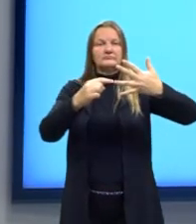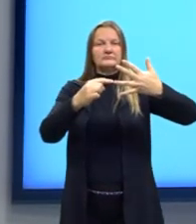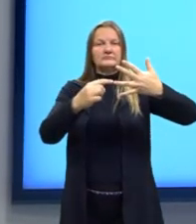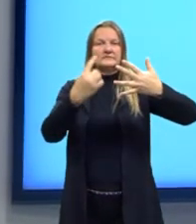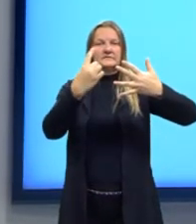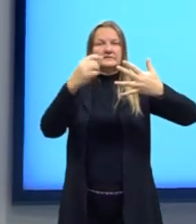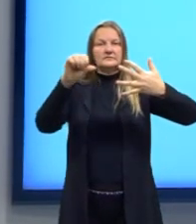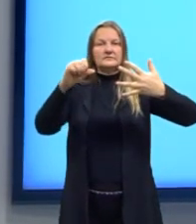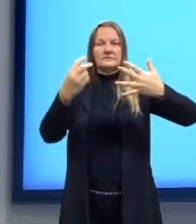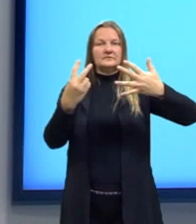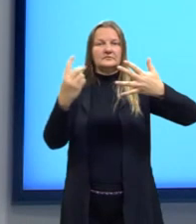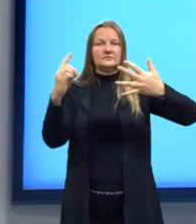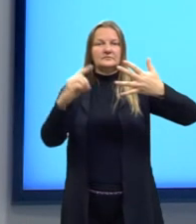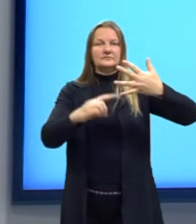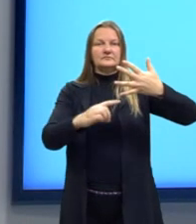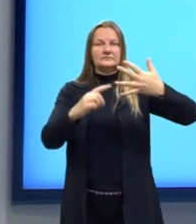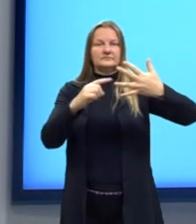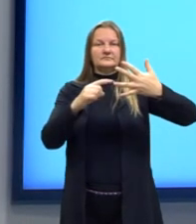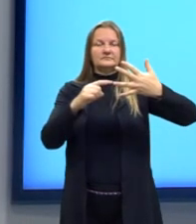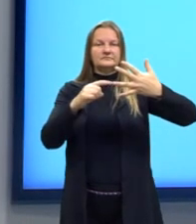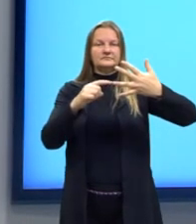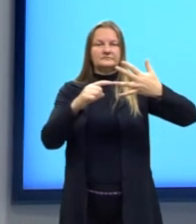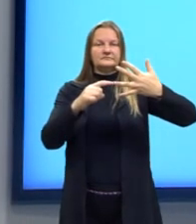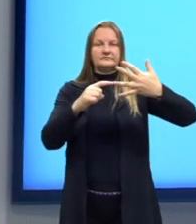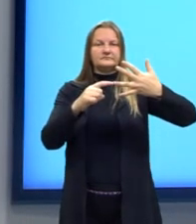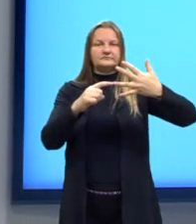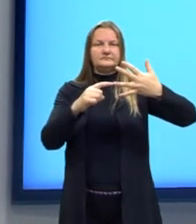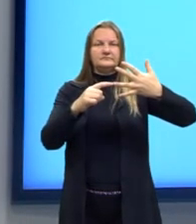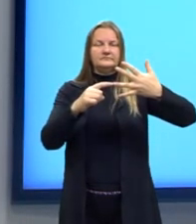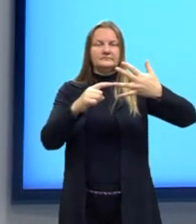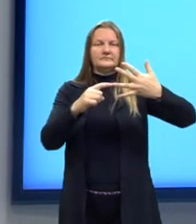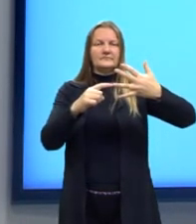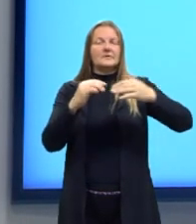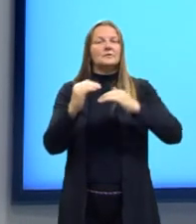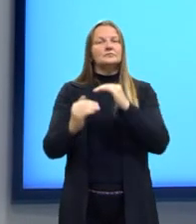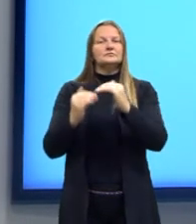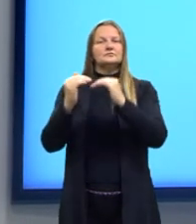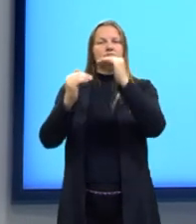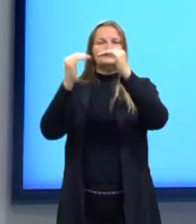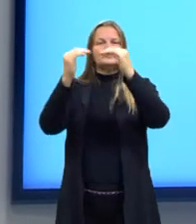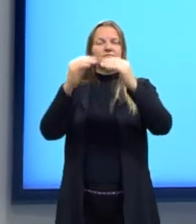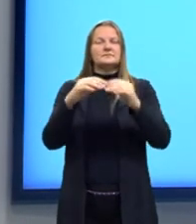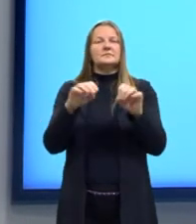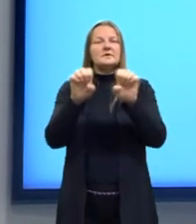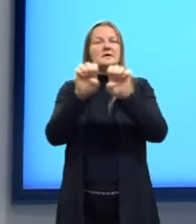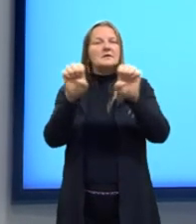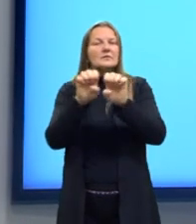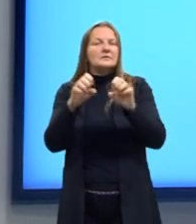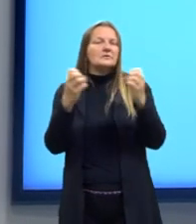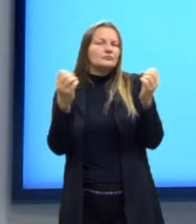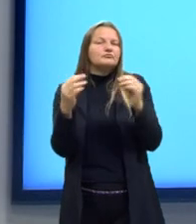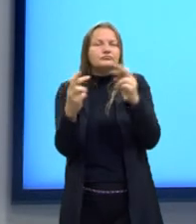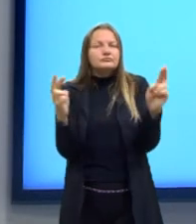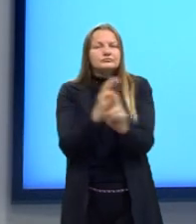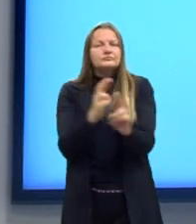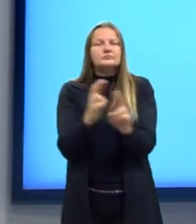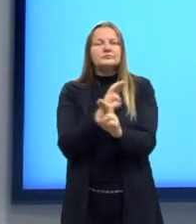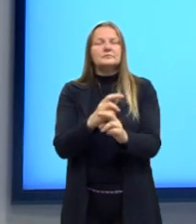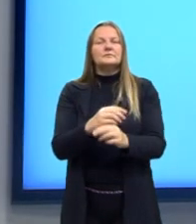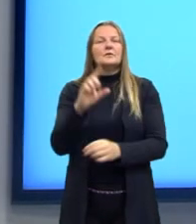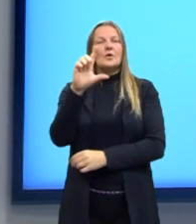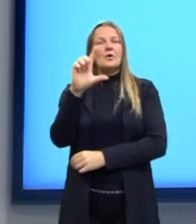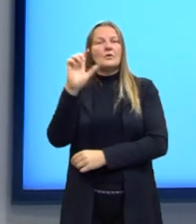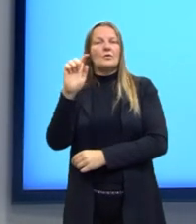192 dias. Então aqui nessa questão nós desenvolvemos, né? Uma equaçãozinha envolvendo os